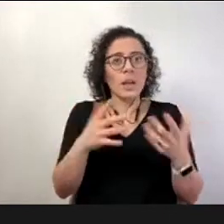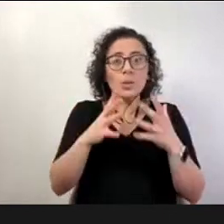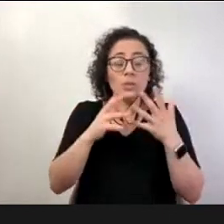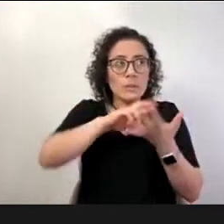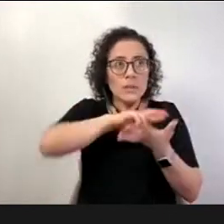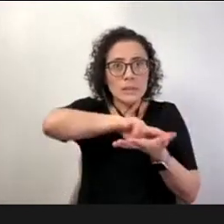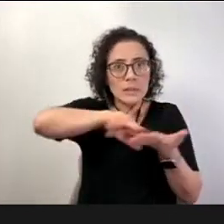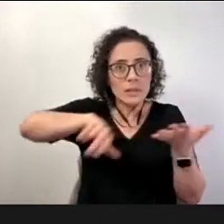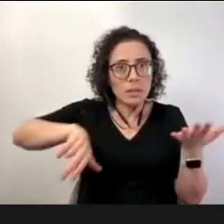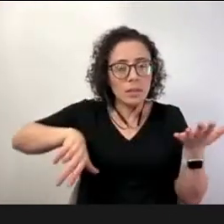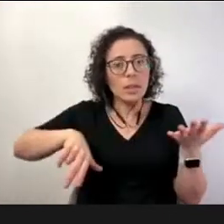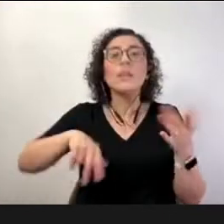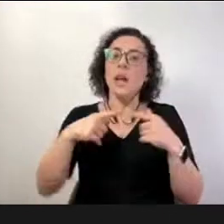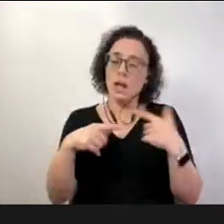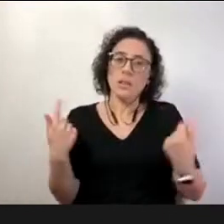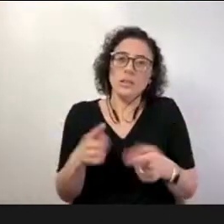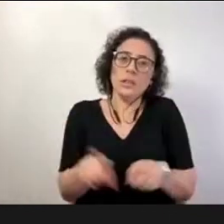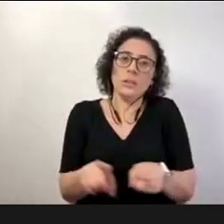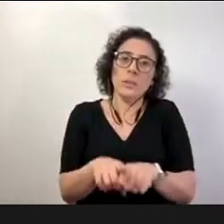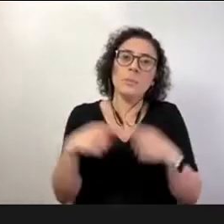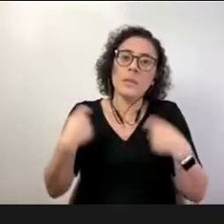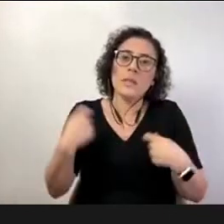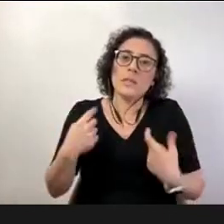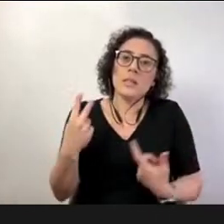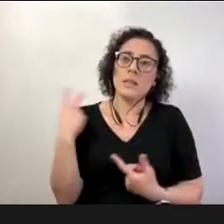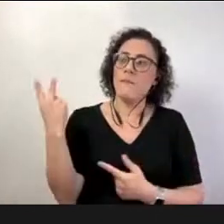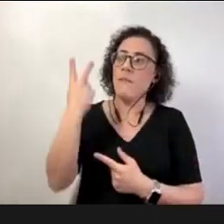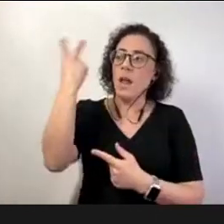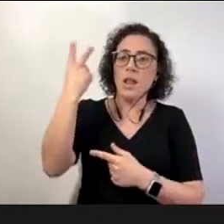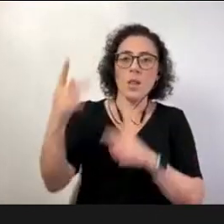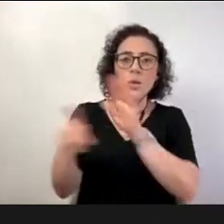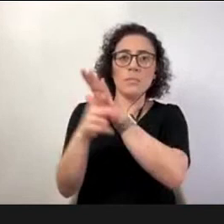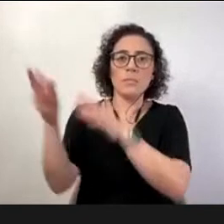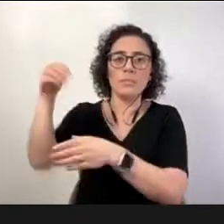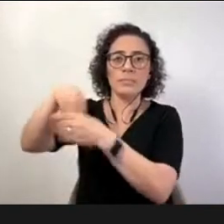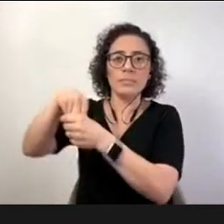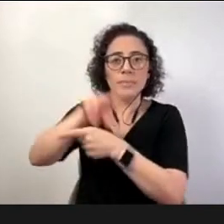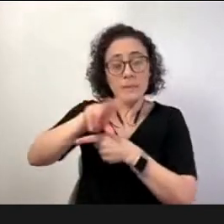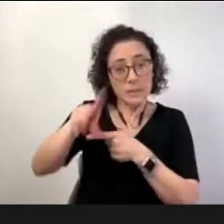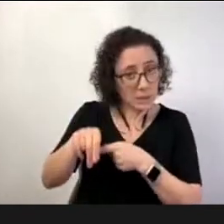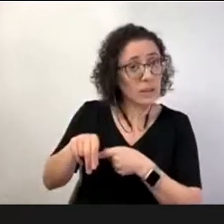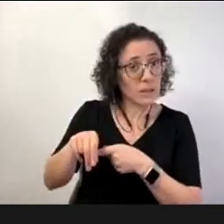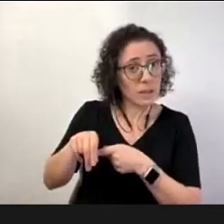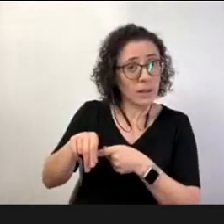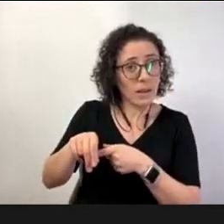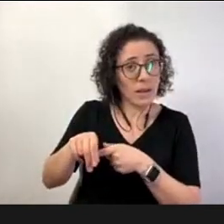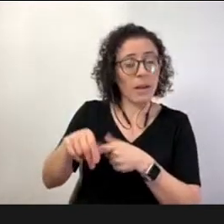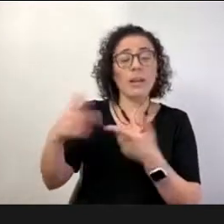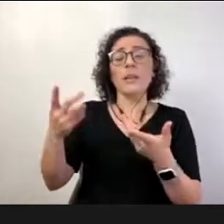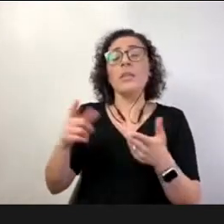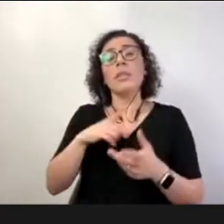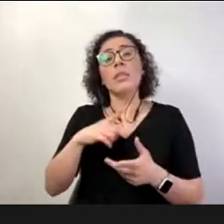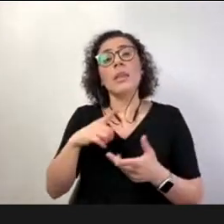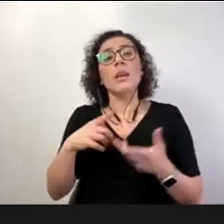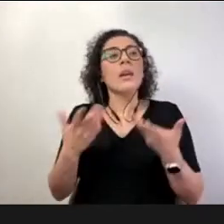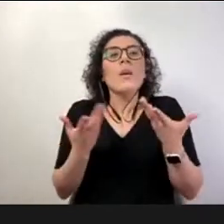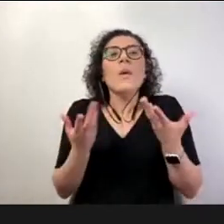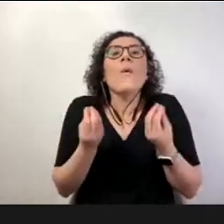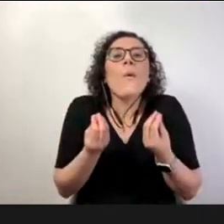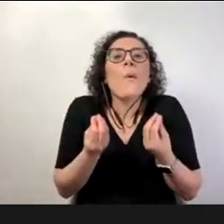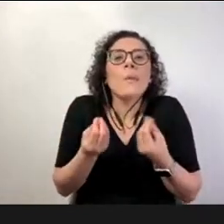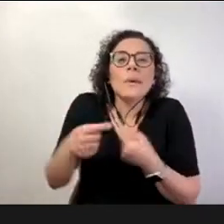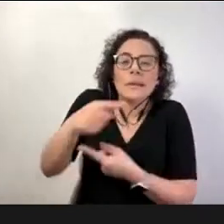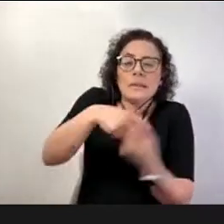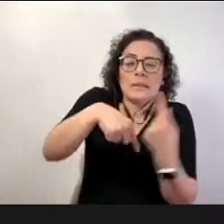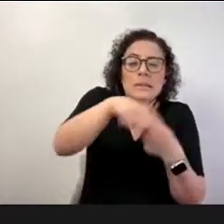valores dos princípios educacionais uma ação intencional e cuidadosa aí da equipe de coordenação e da equipe de professores então eu